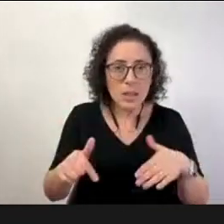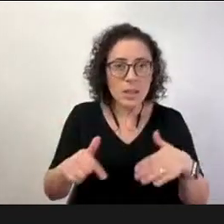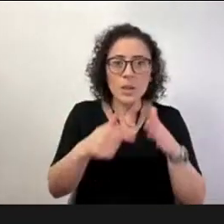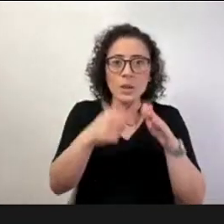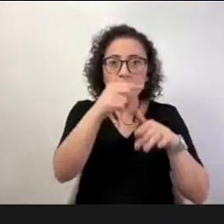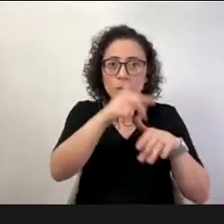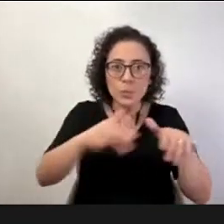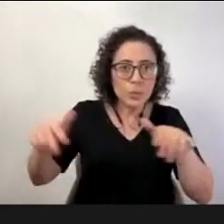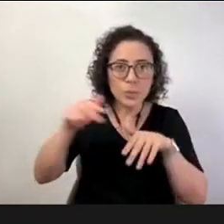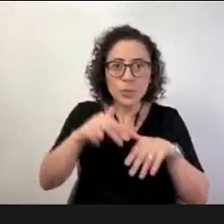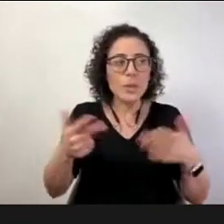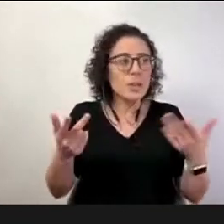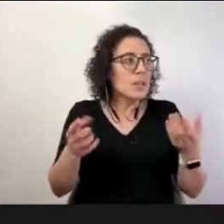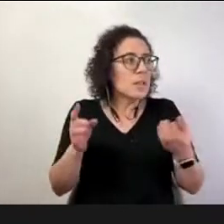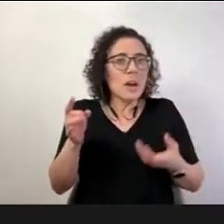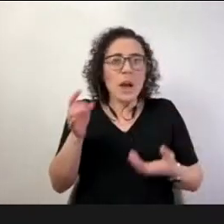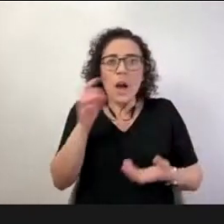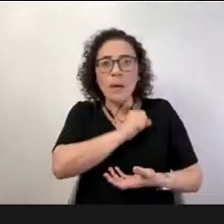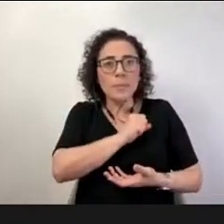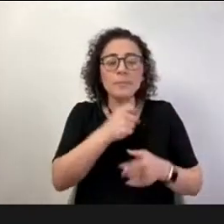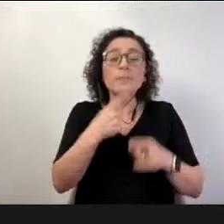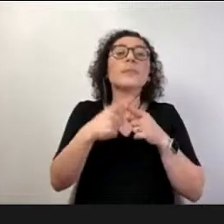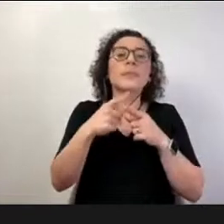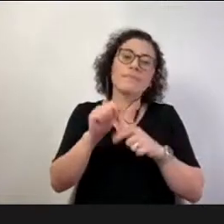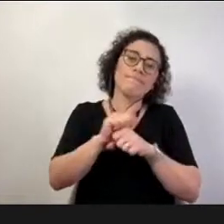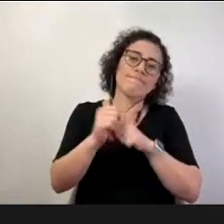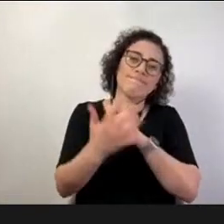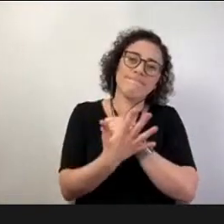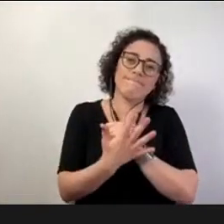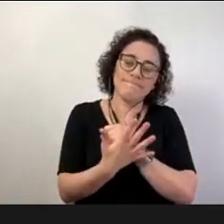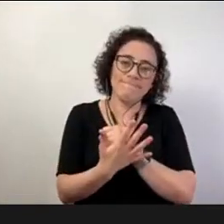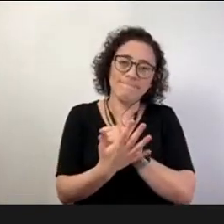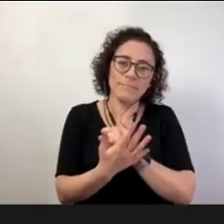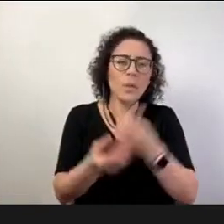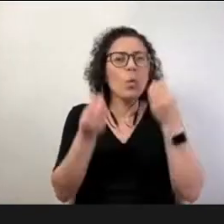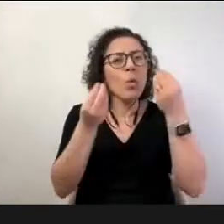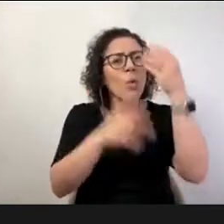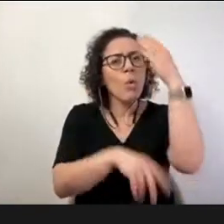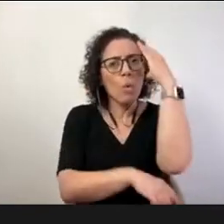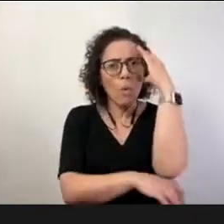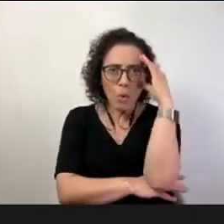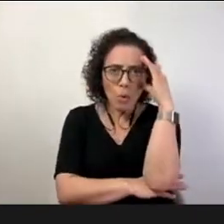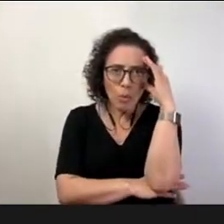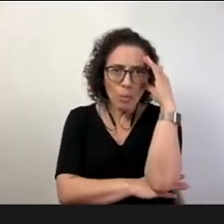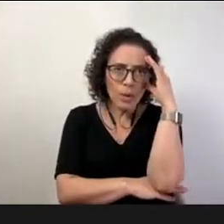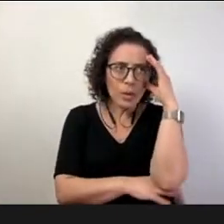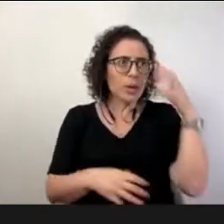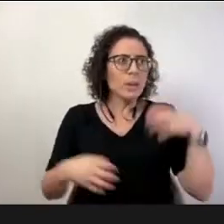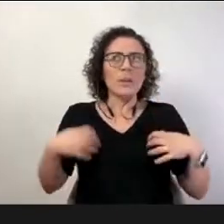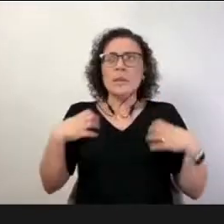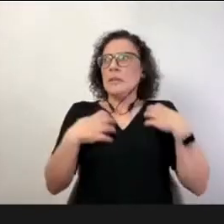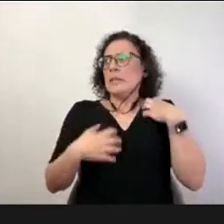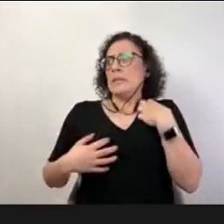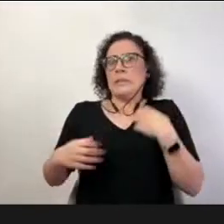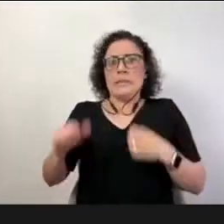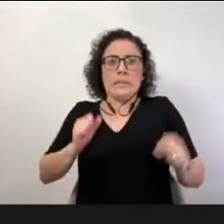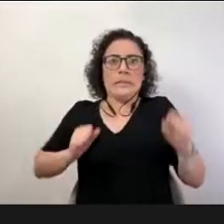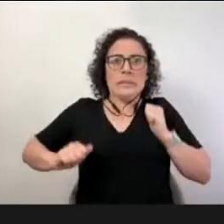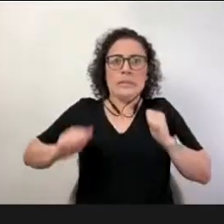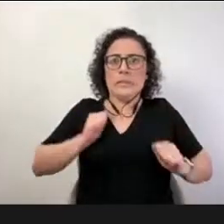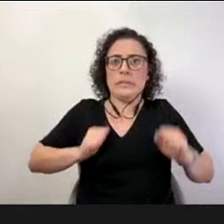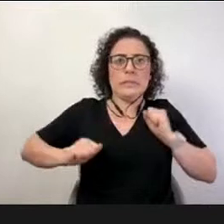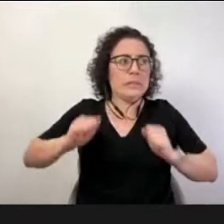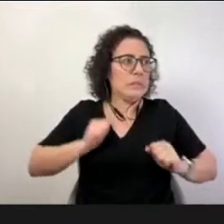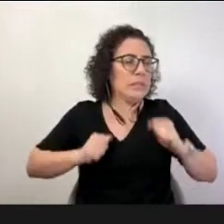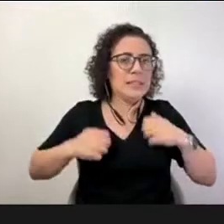ruptura do remoto e a pandemia nos trouxe né e como fazer isso sem gerar mais ansiedade nas pessoas sem virar nos